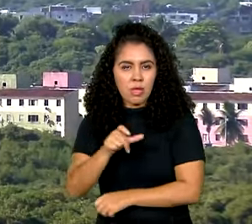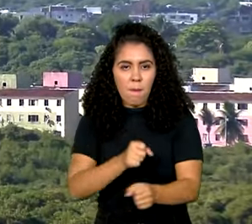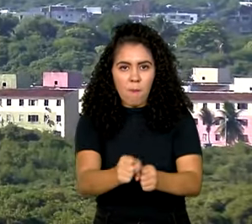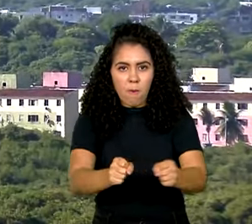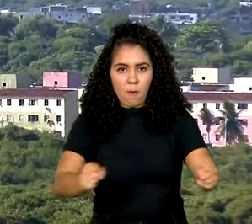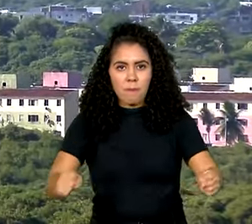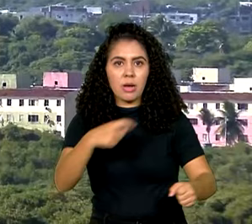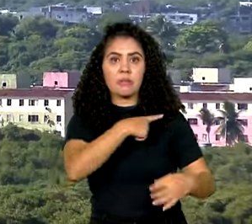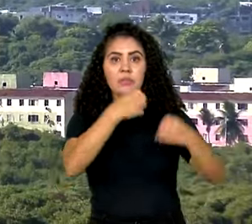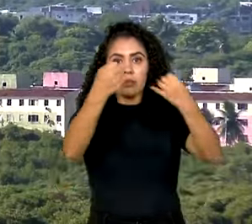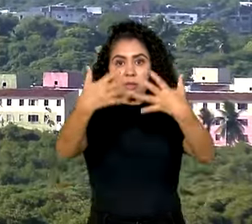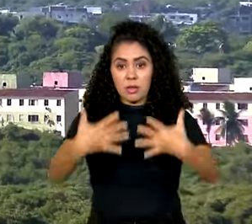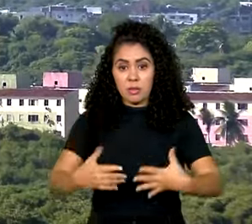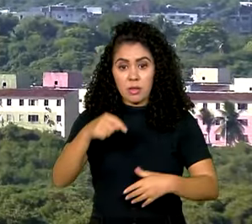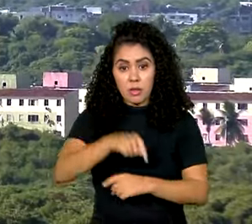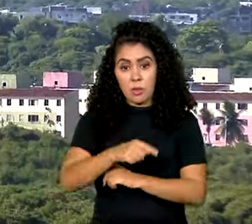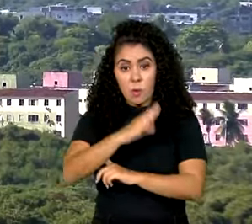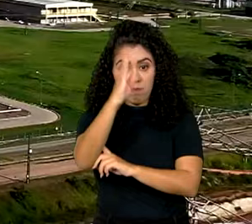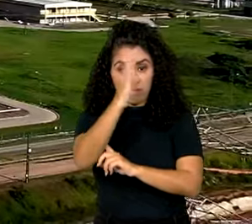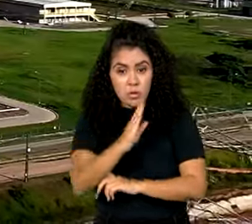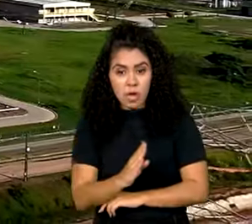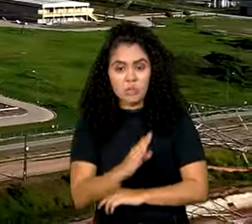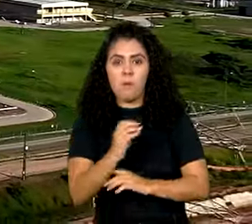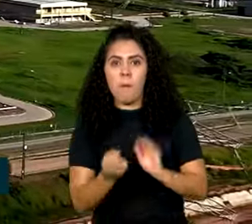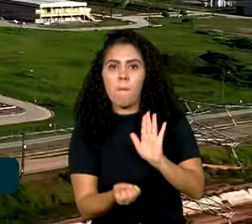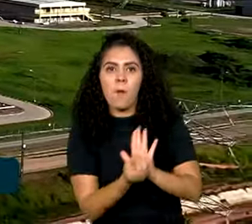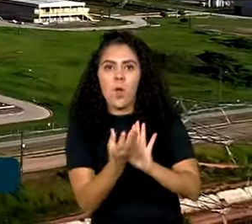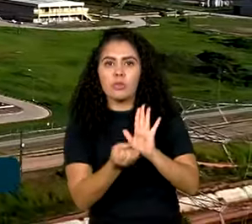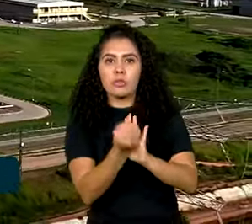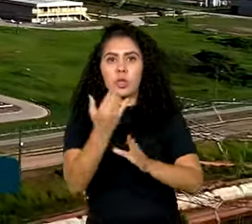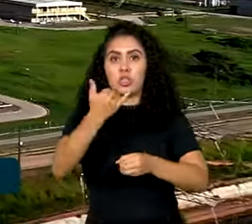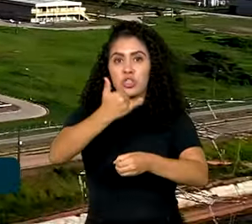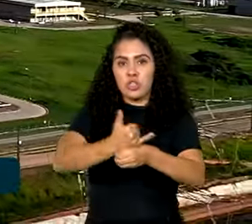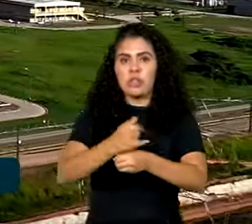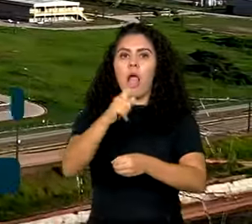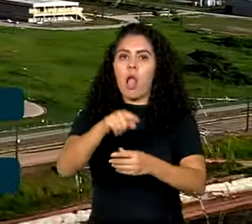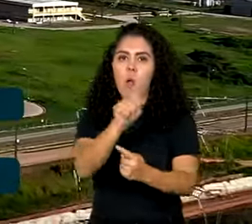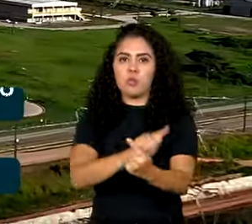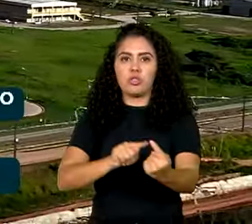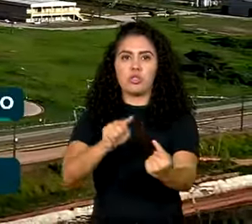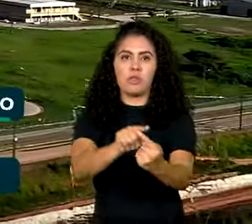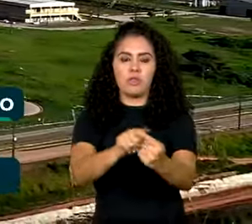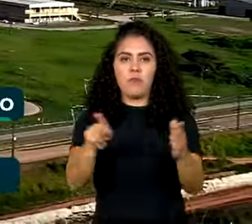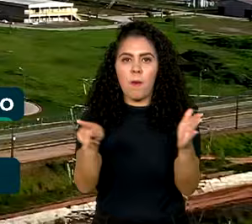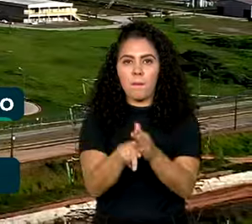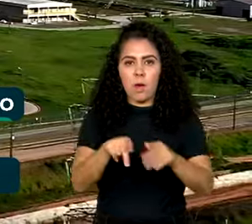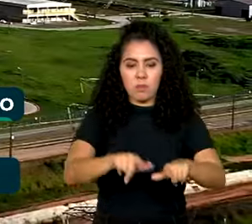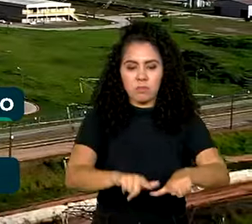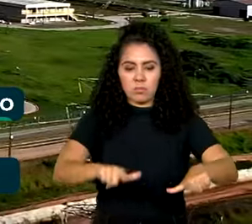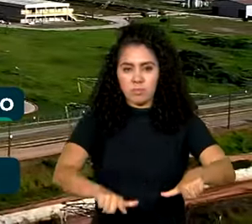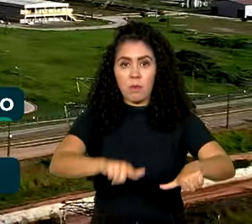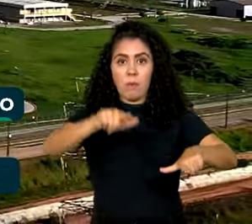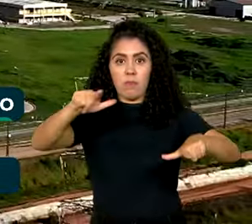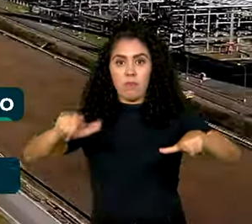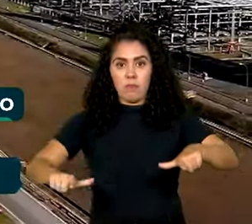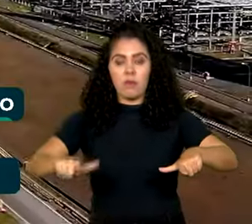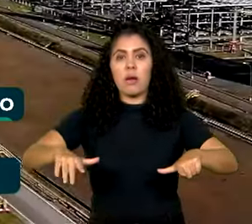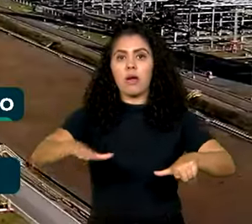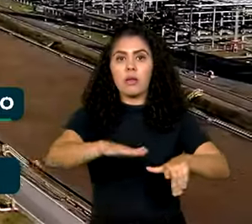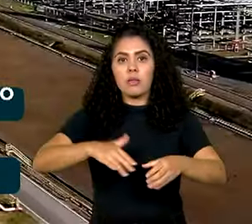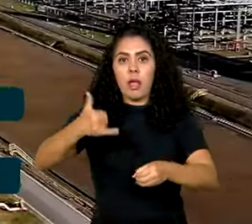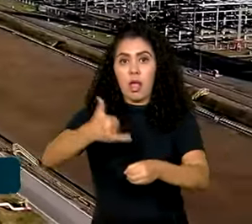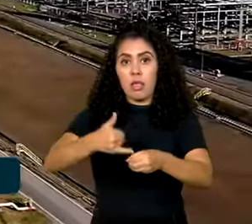autossuficiente na produção de diesel. Esse é um dos objetivos com a ampliação da refinaria Abreu e Lima,